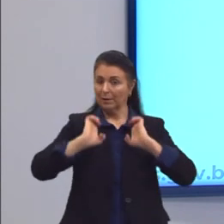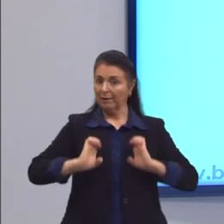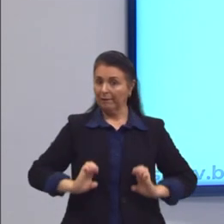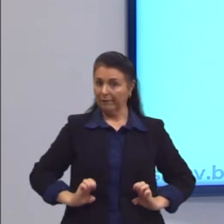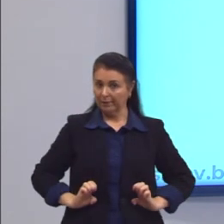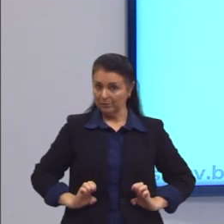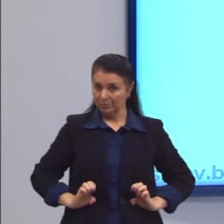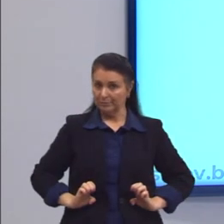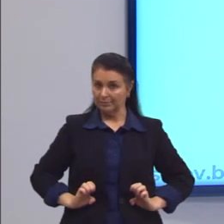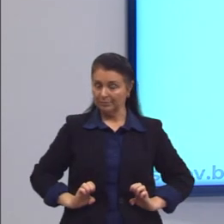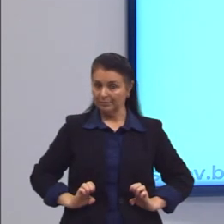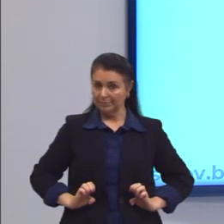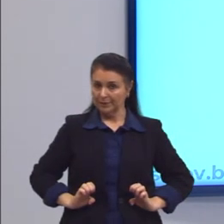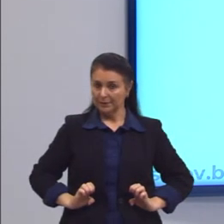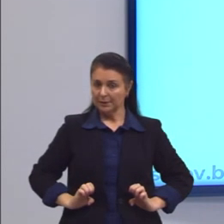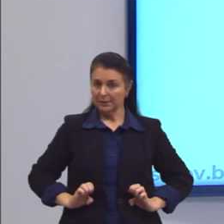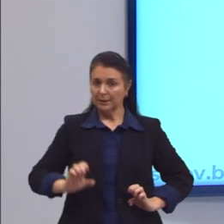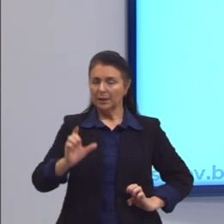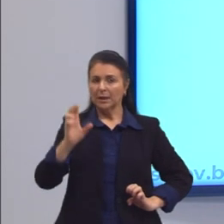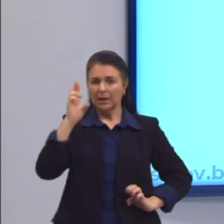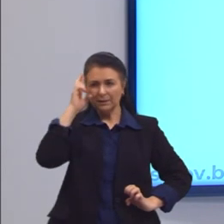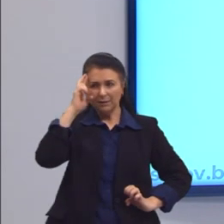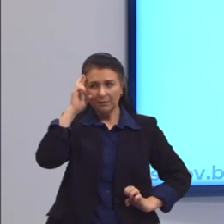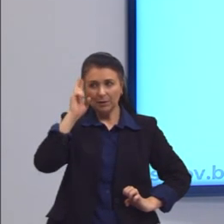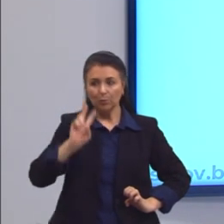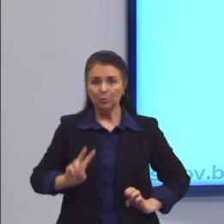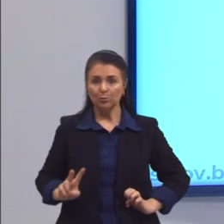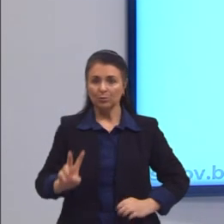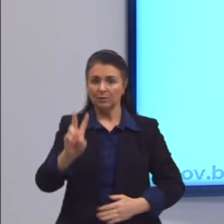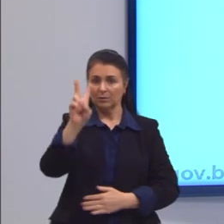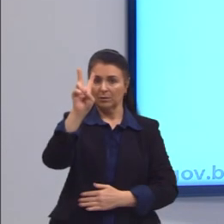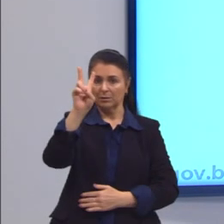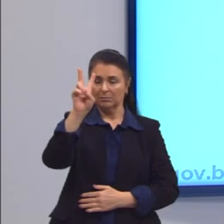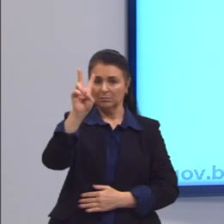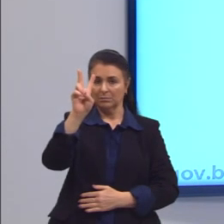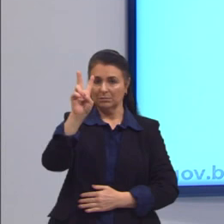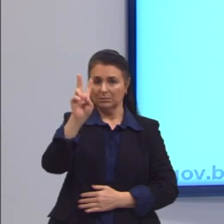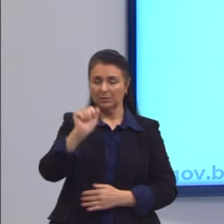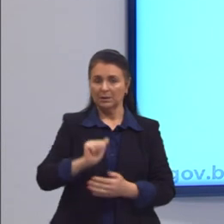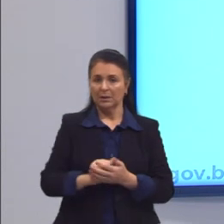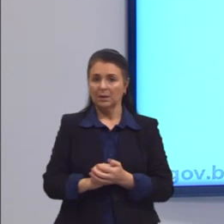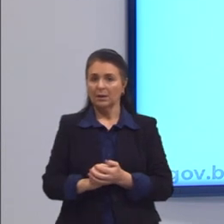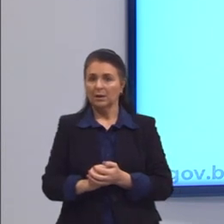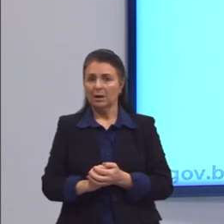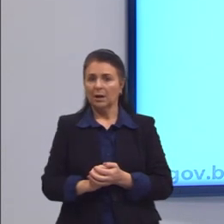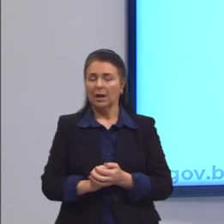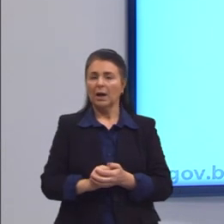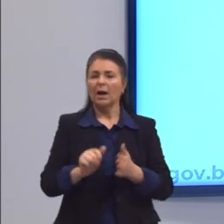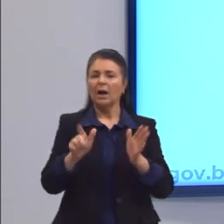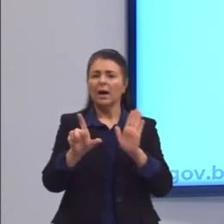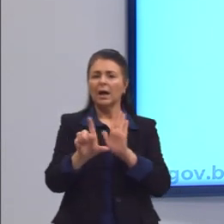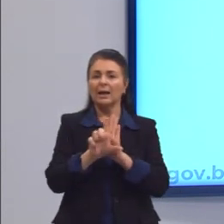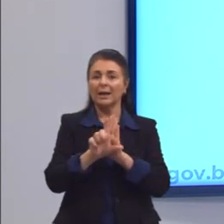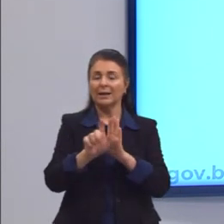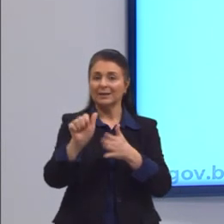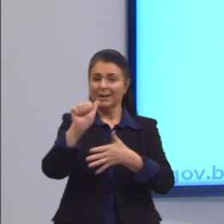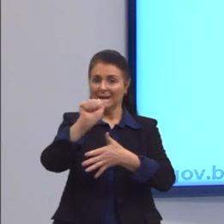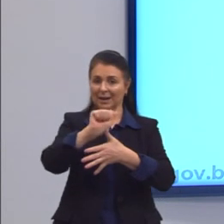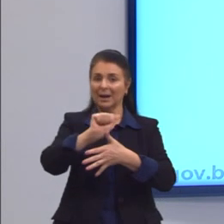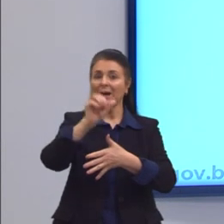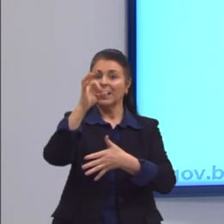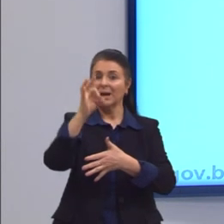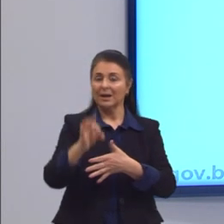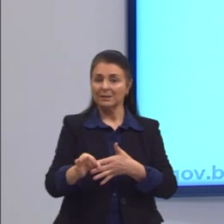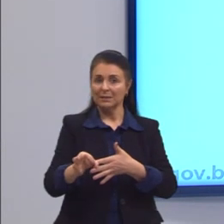A ética, né? A ética já é essa reflexão dos valores. A questão A é a certa, mas vamos ver a B. Preceitos